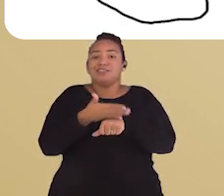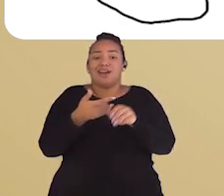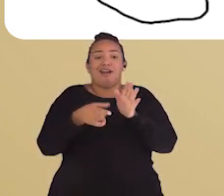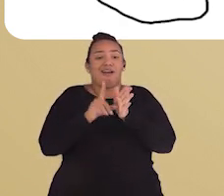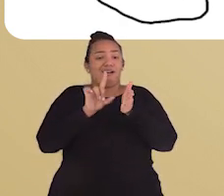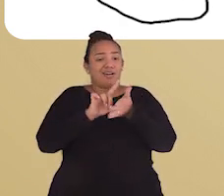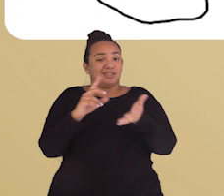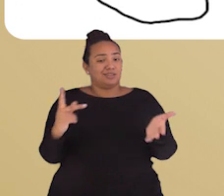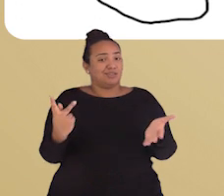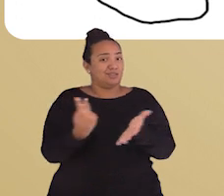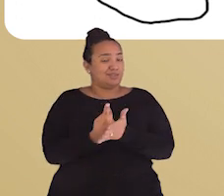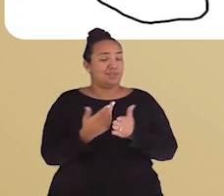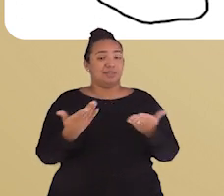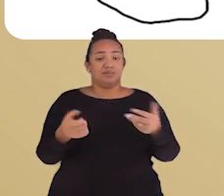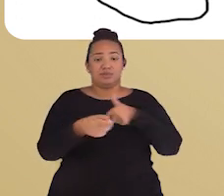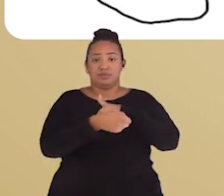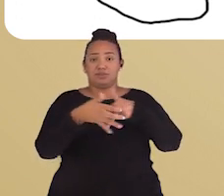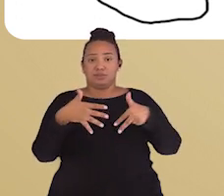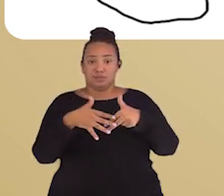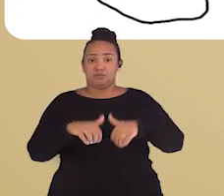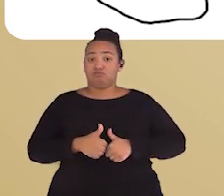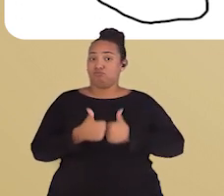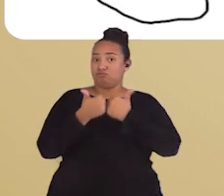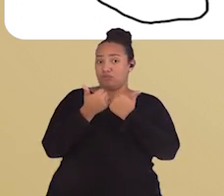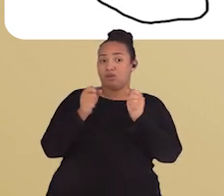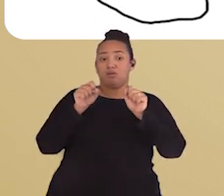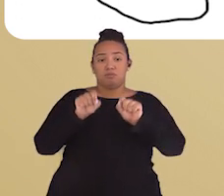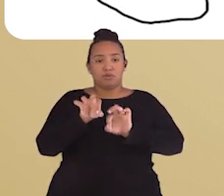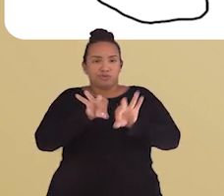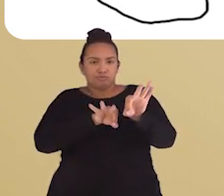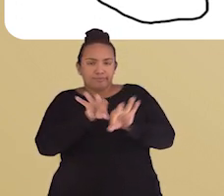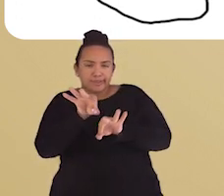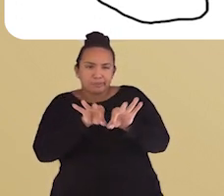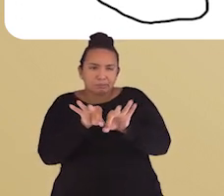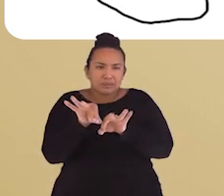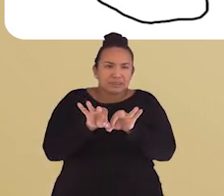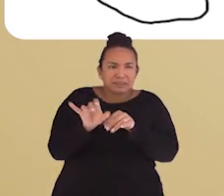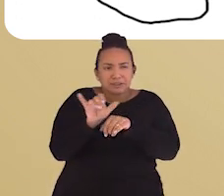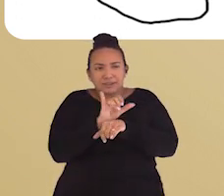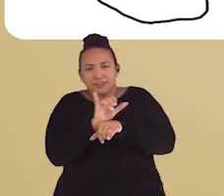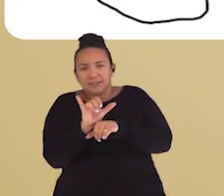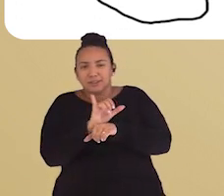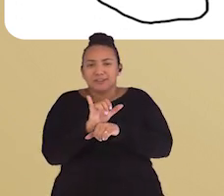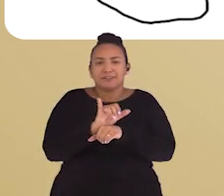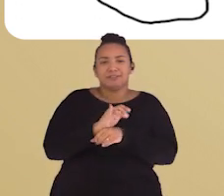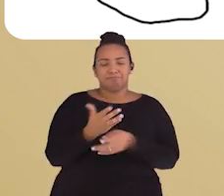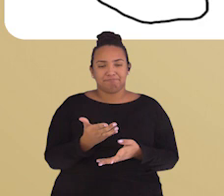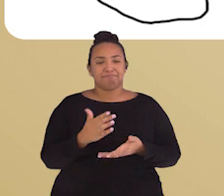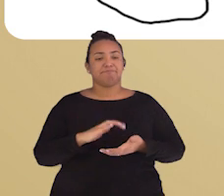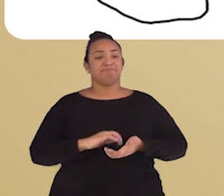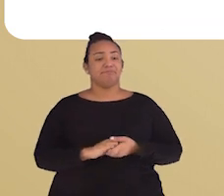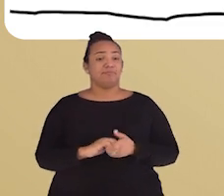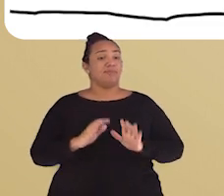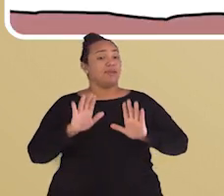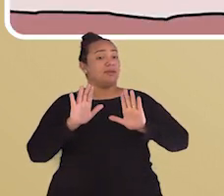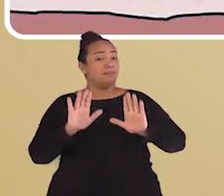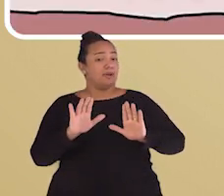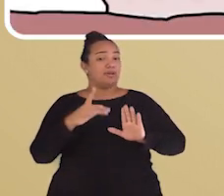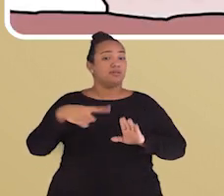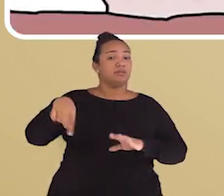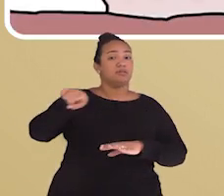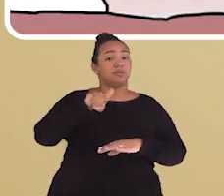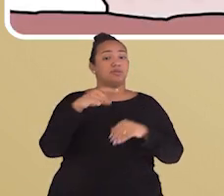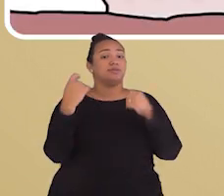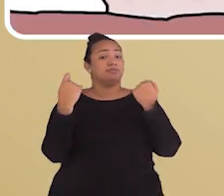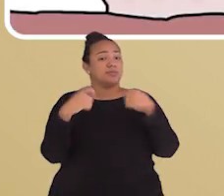acontecer, de modo que o sistema imunológico possa desenvolver e guardar armas especialmente orientadas para cada tipo de inimigo. Mas para